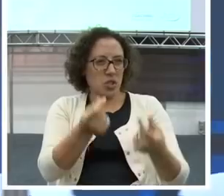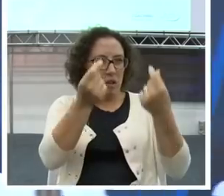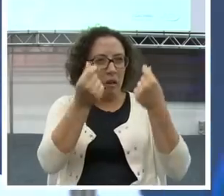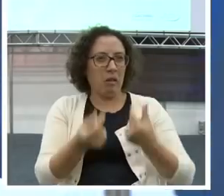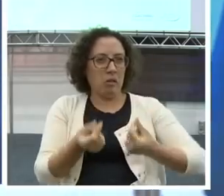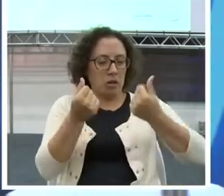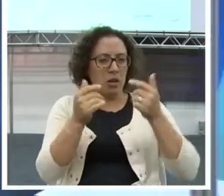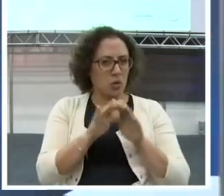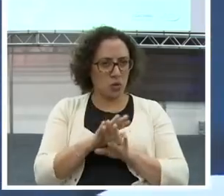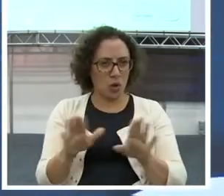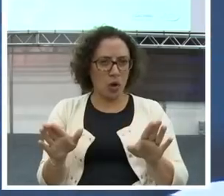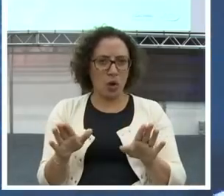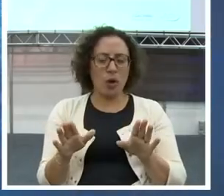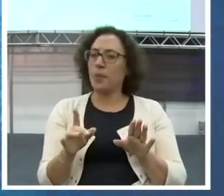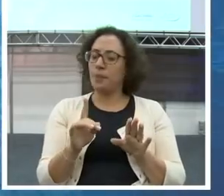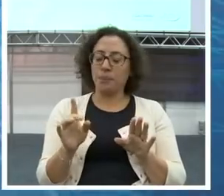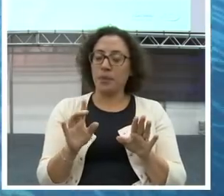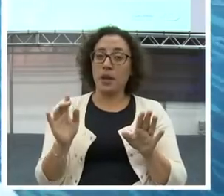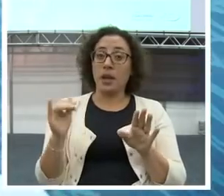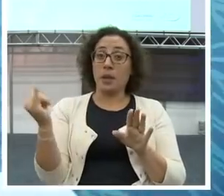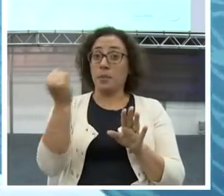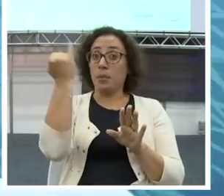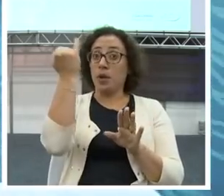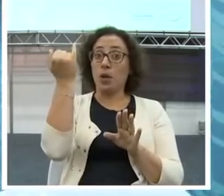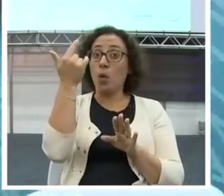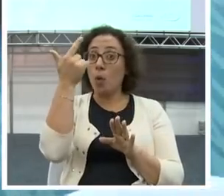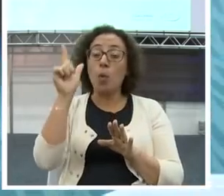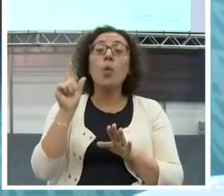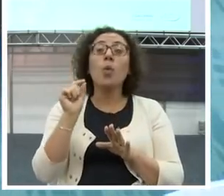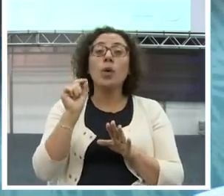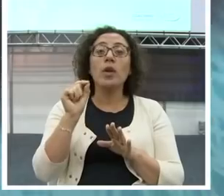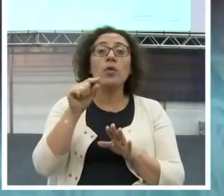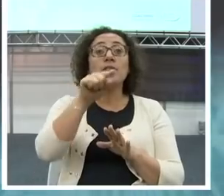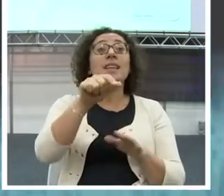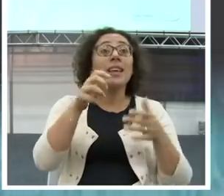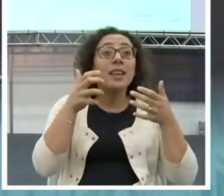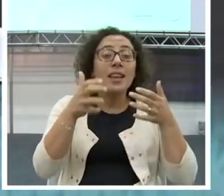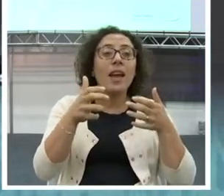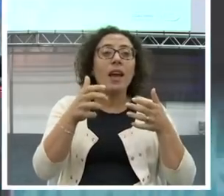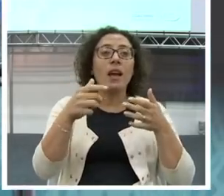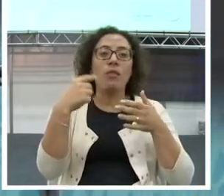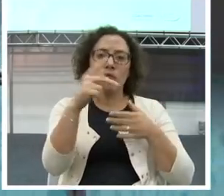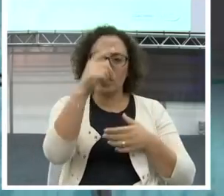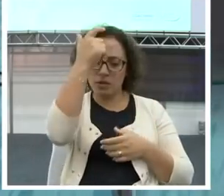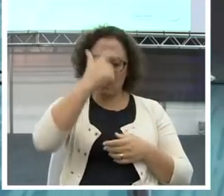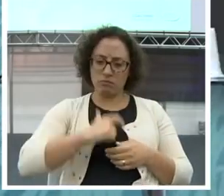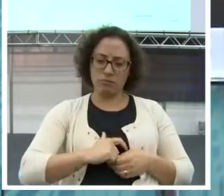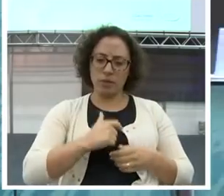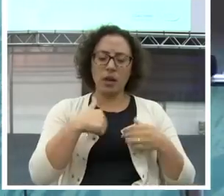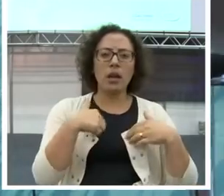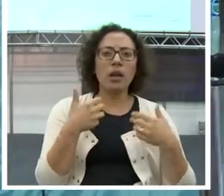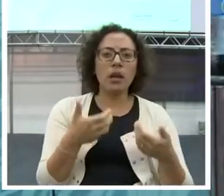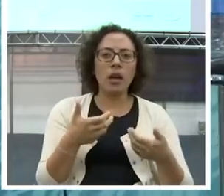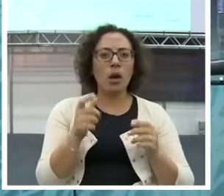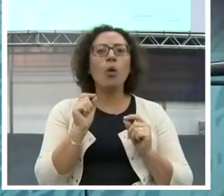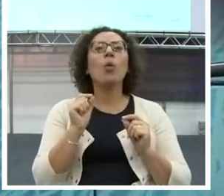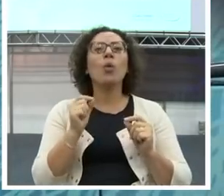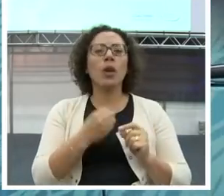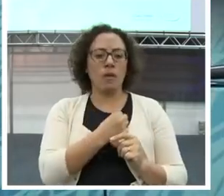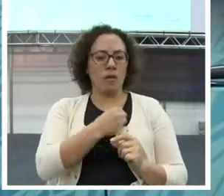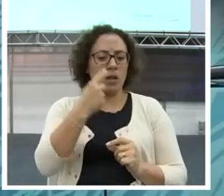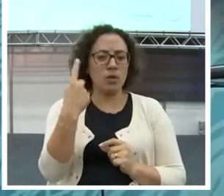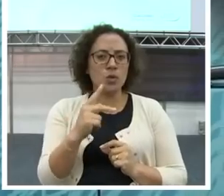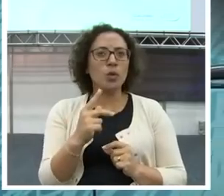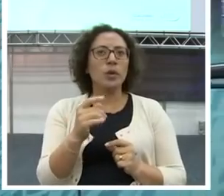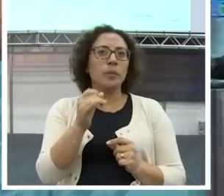importante de você falar de dinheiro é o que você quer ser na sua vida? O que você quer ser quando